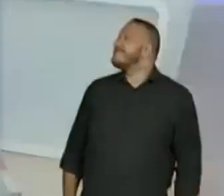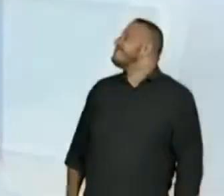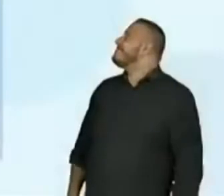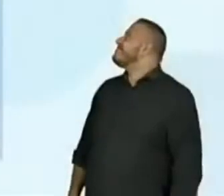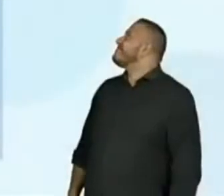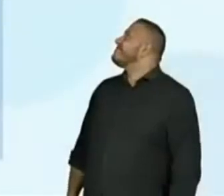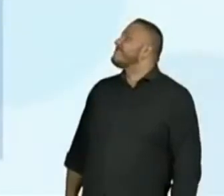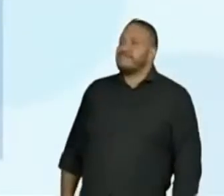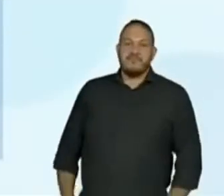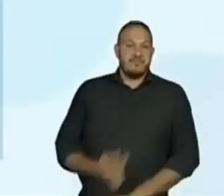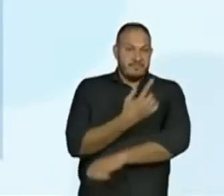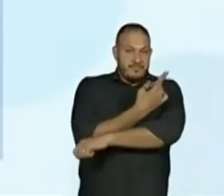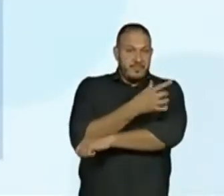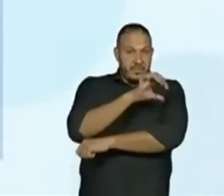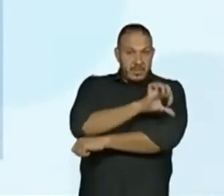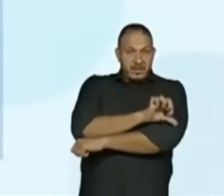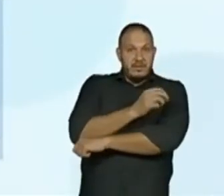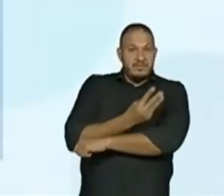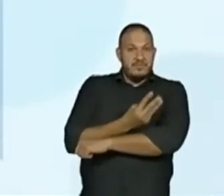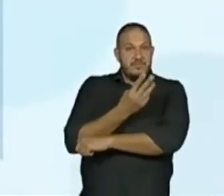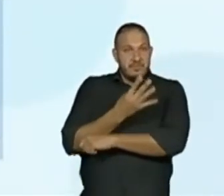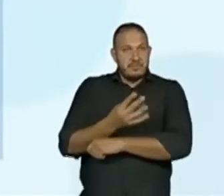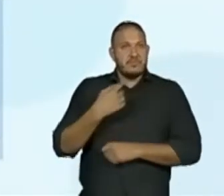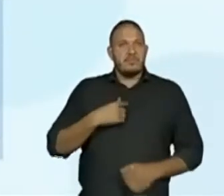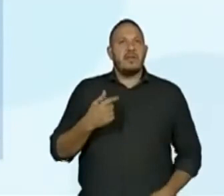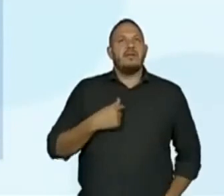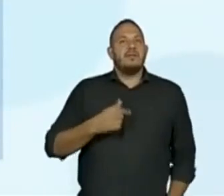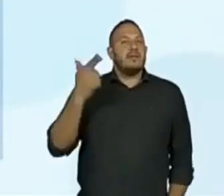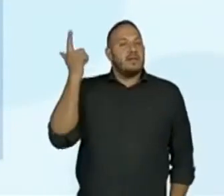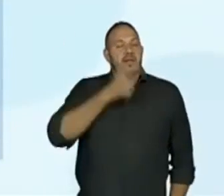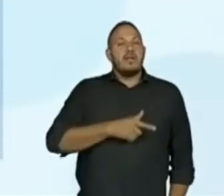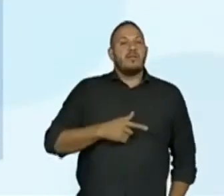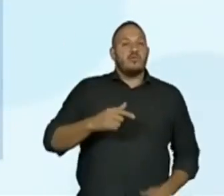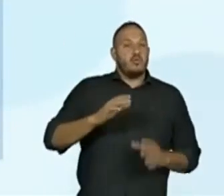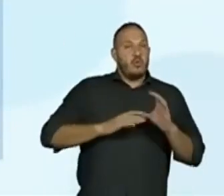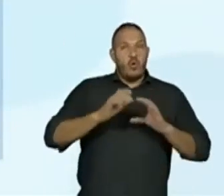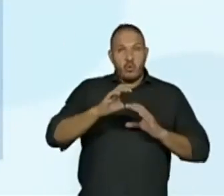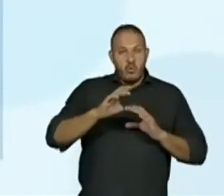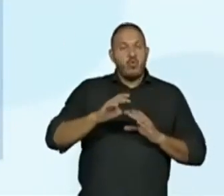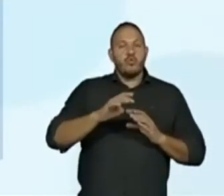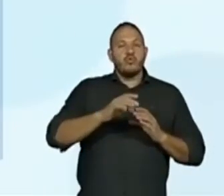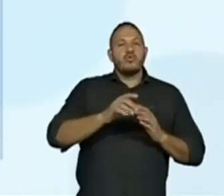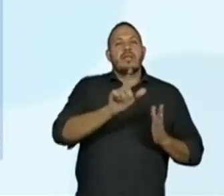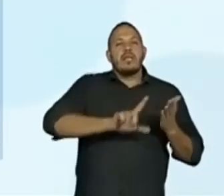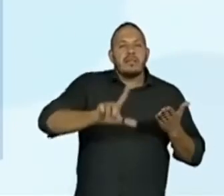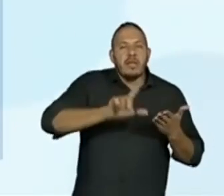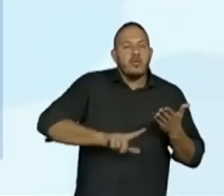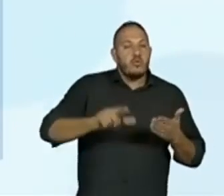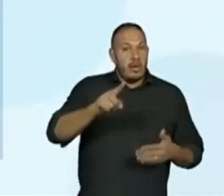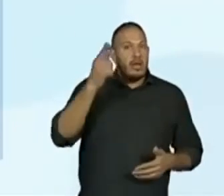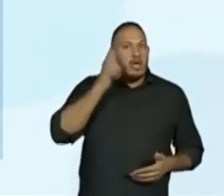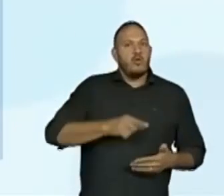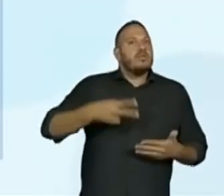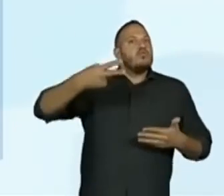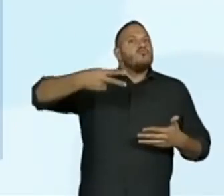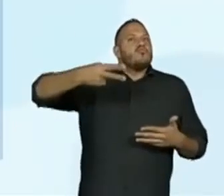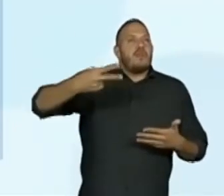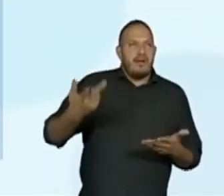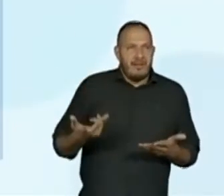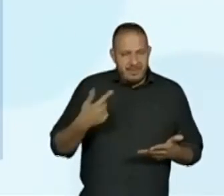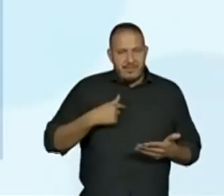em 1934, ganha o segundo lugar de um concurso literário com sua obra